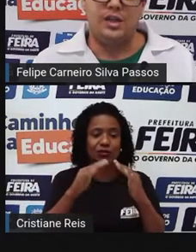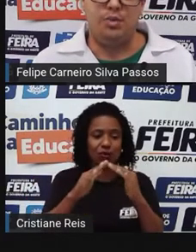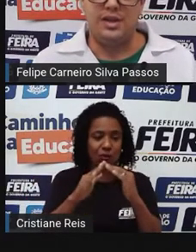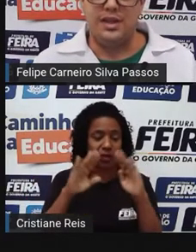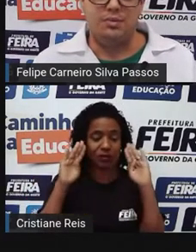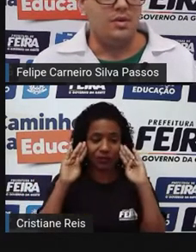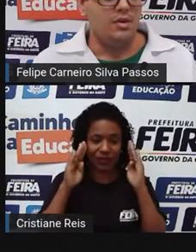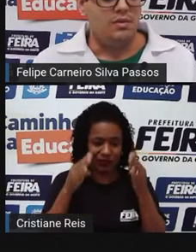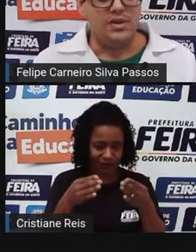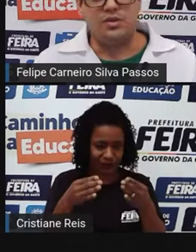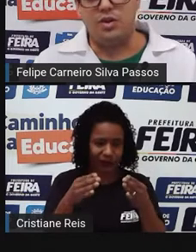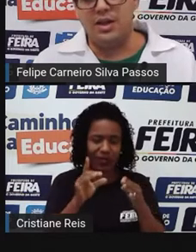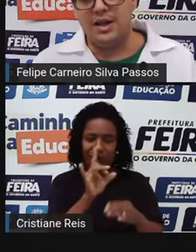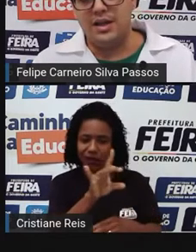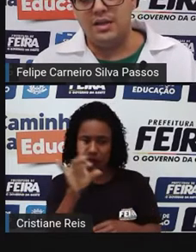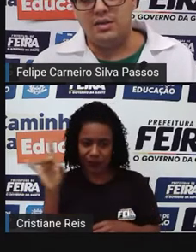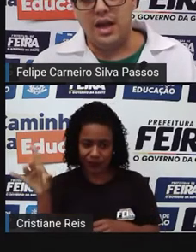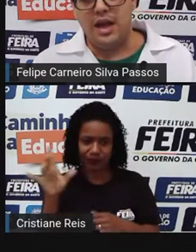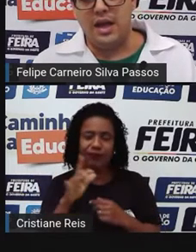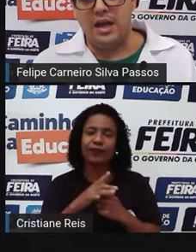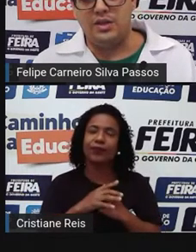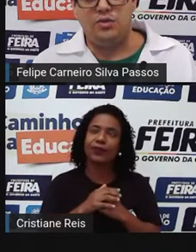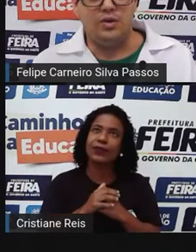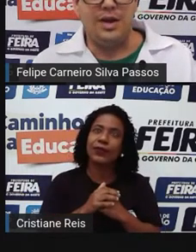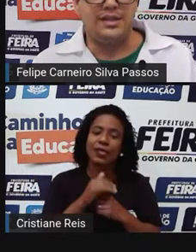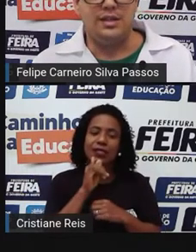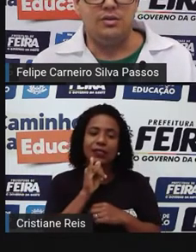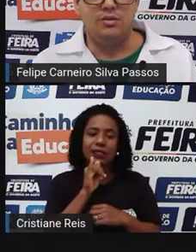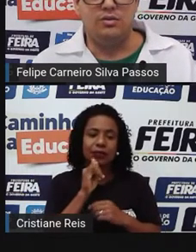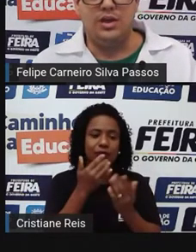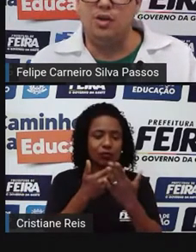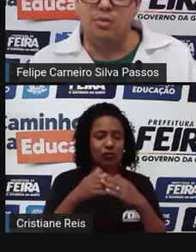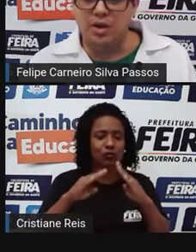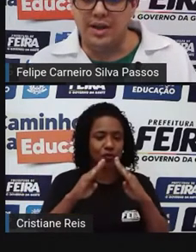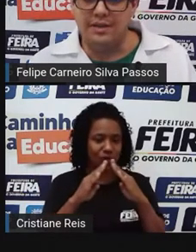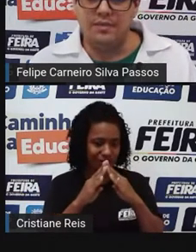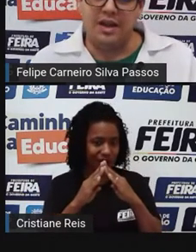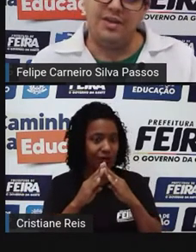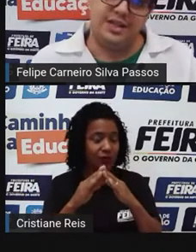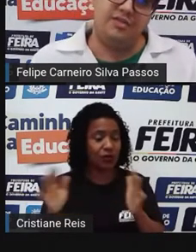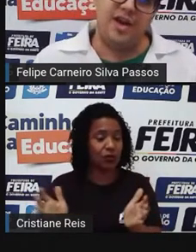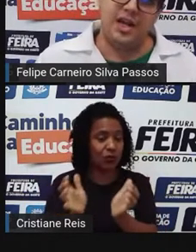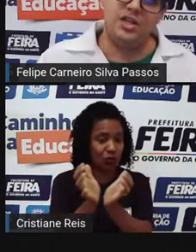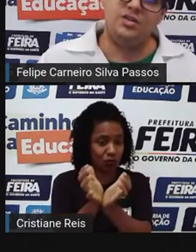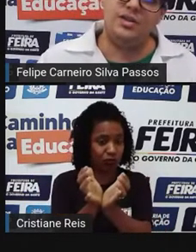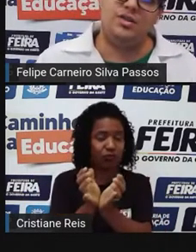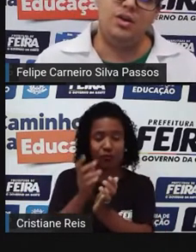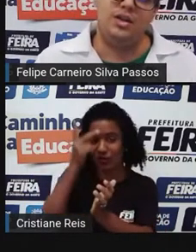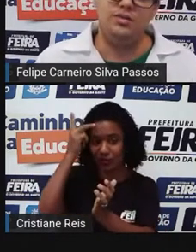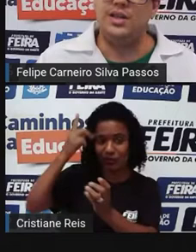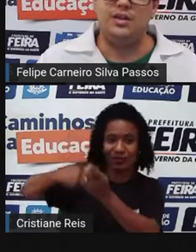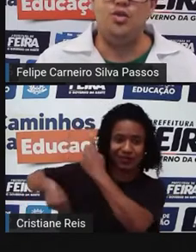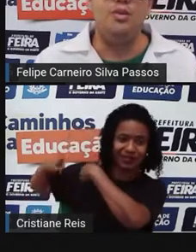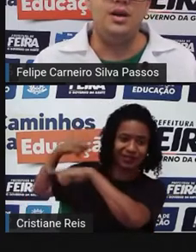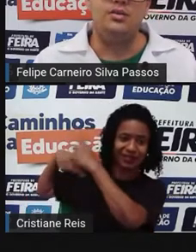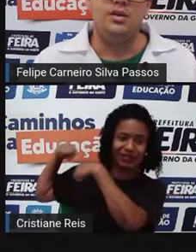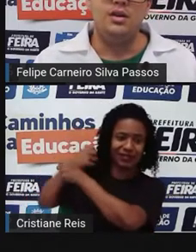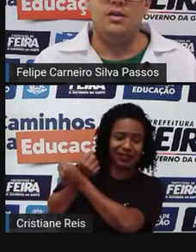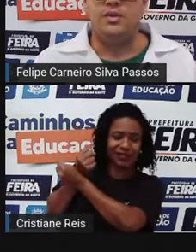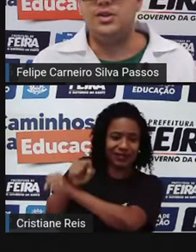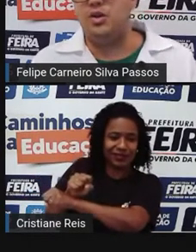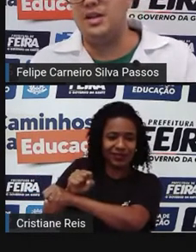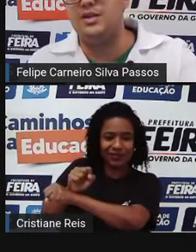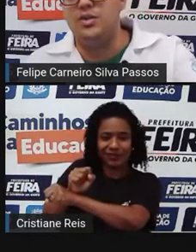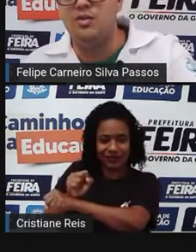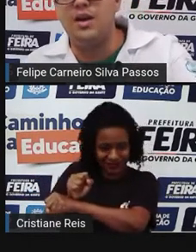comunidade. Por exemplo, uma escola com educação quilombola, ela vai ser diferente de uma escola no centro urbano.